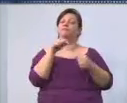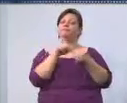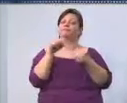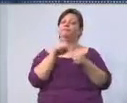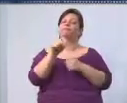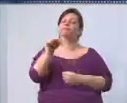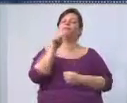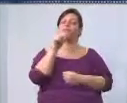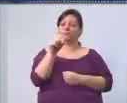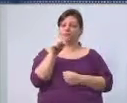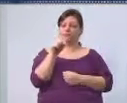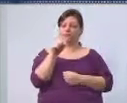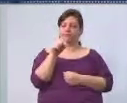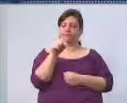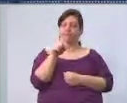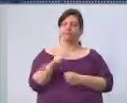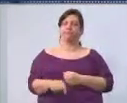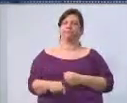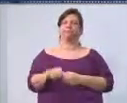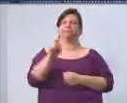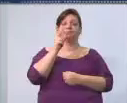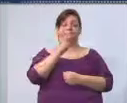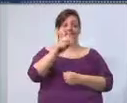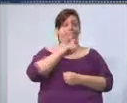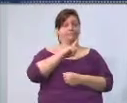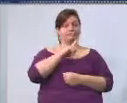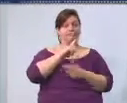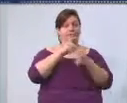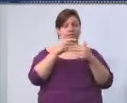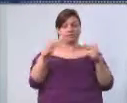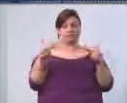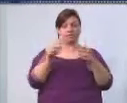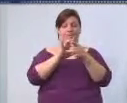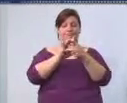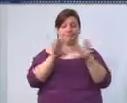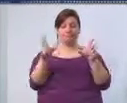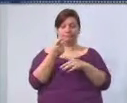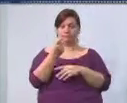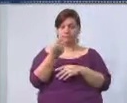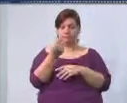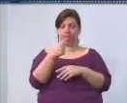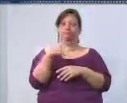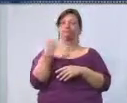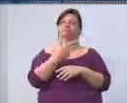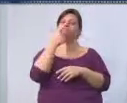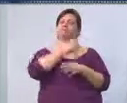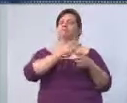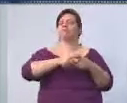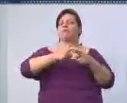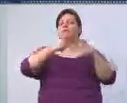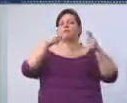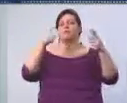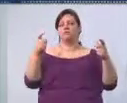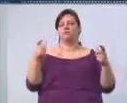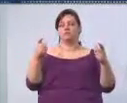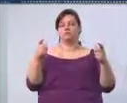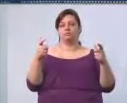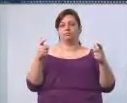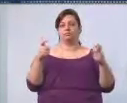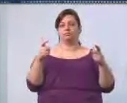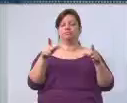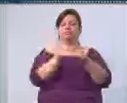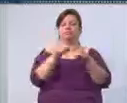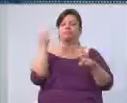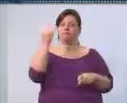que, em havendo o recurso disponibilizado, possamos ampliar esse serviço. Também é